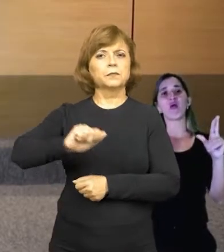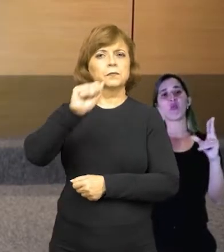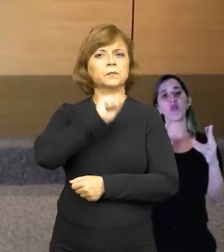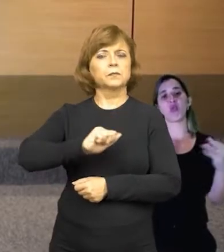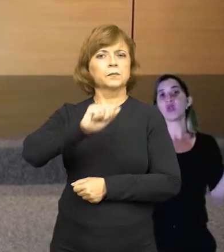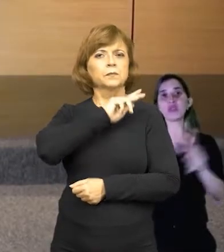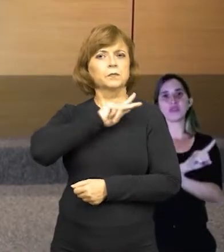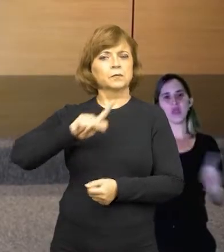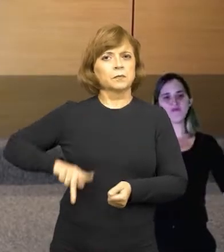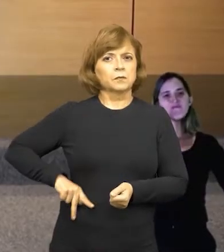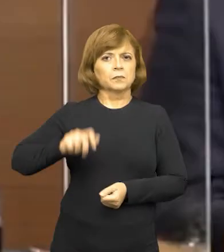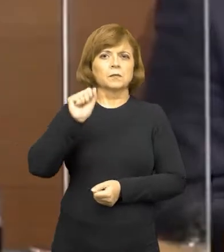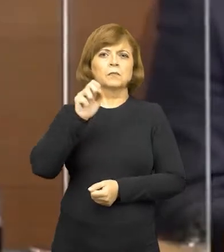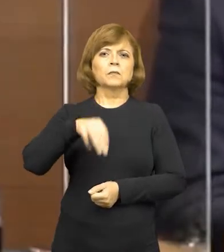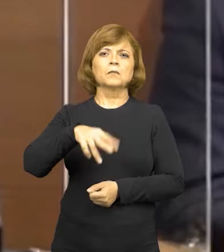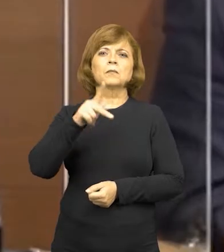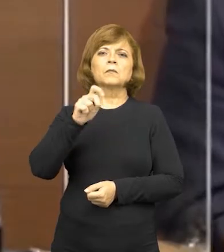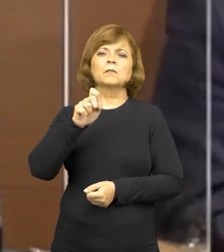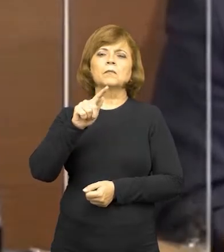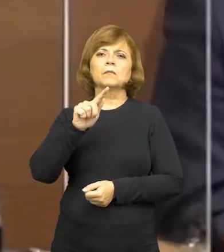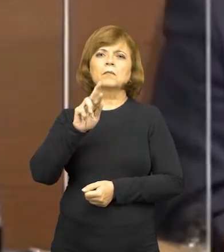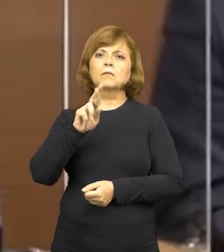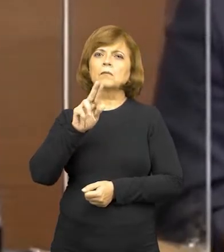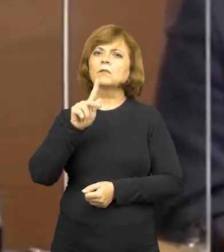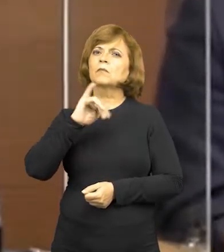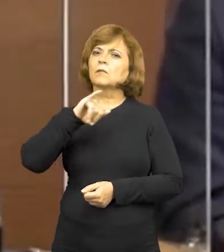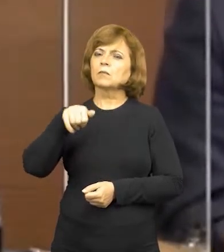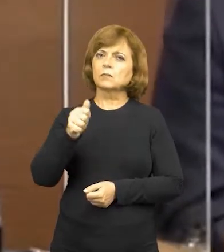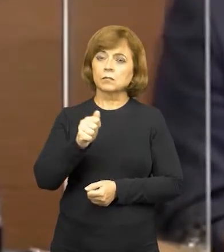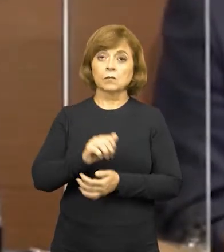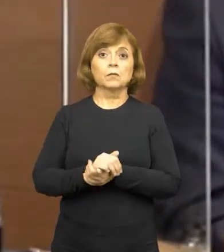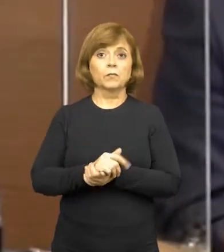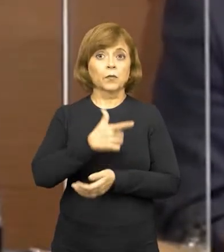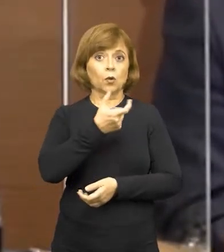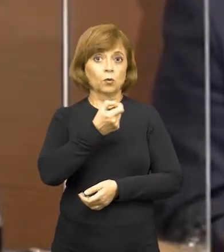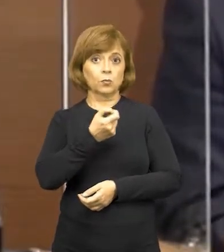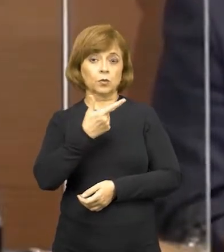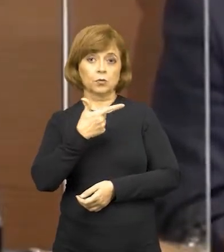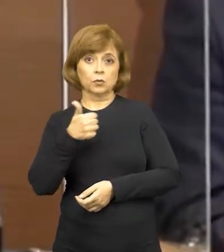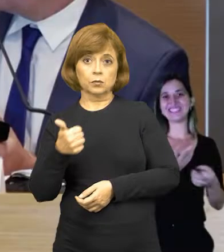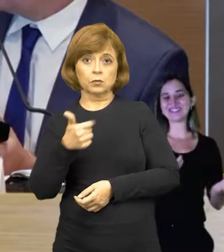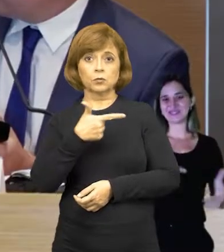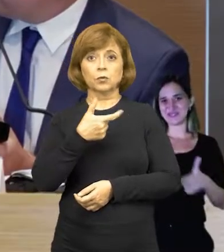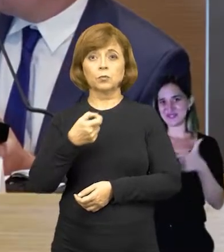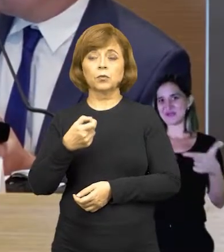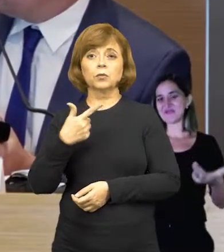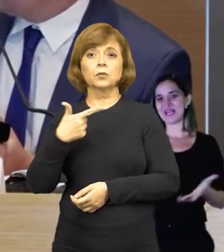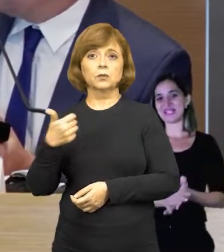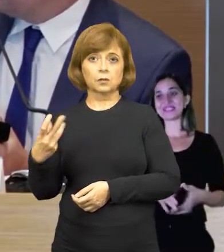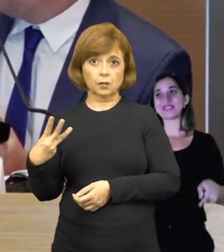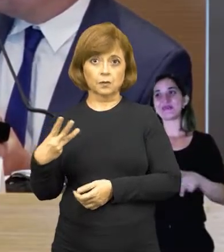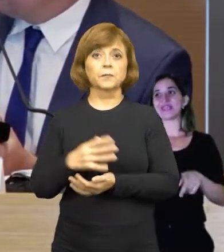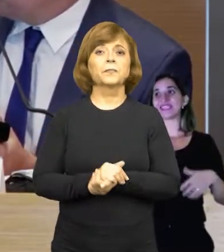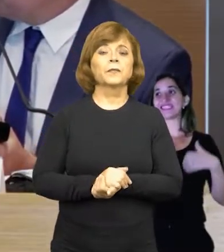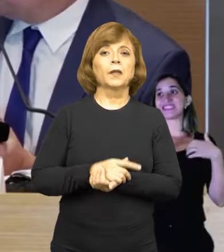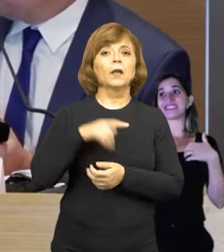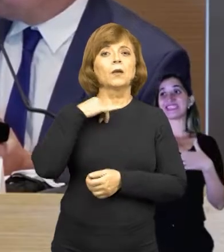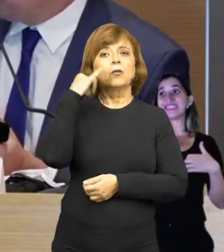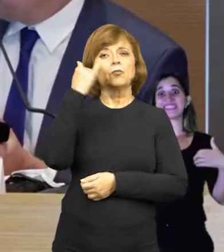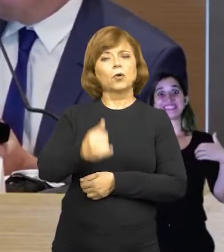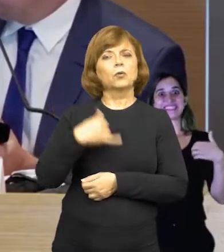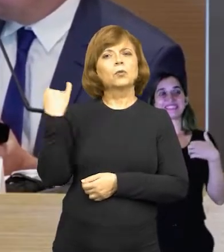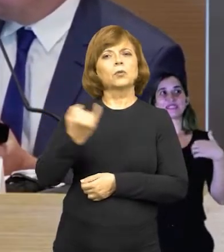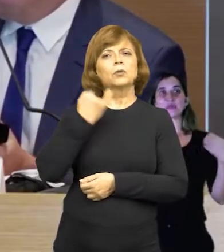Rio de Janeiro, Amperje, no bienio 2021-2023, e mais uma vez, falou sobre a